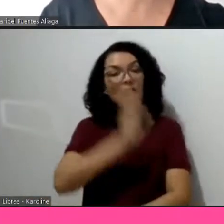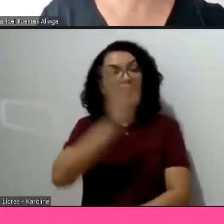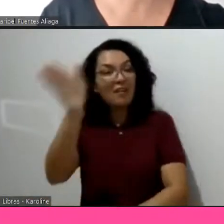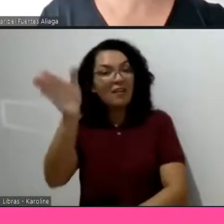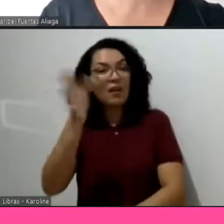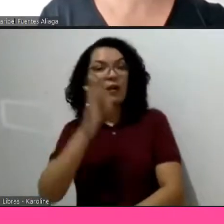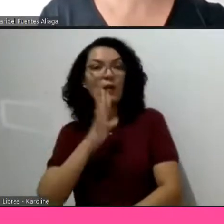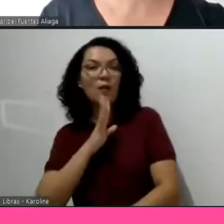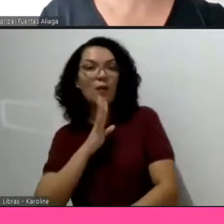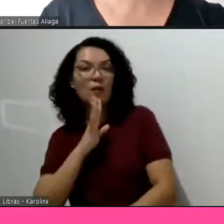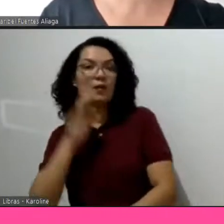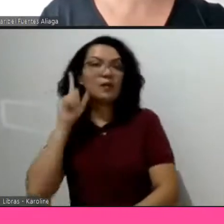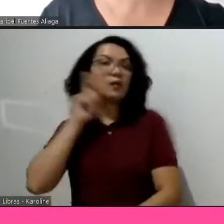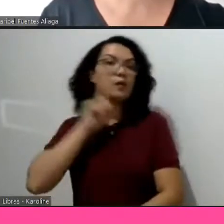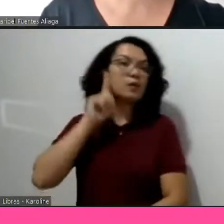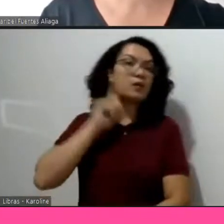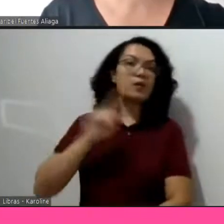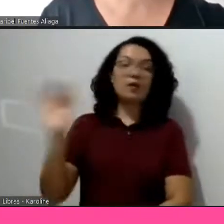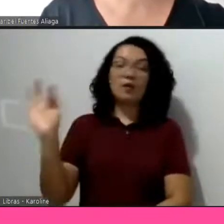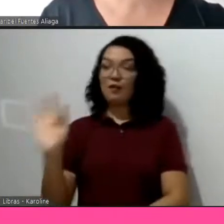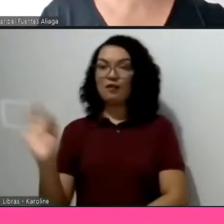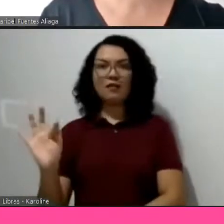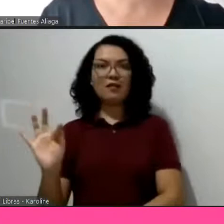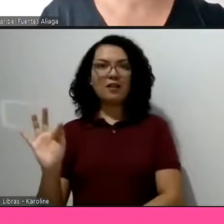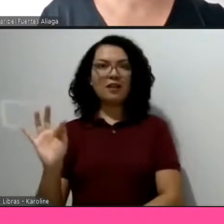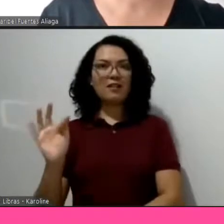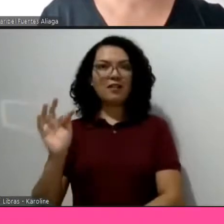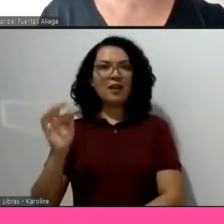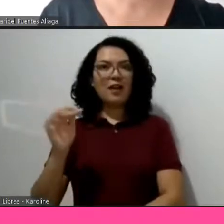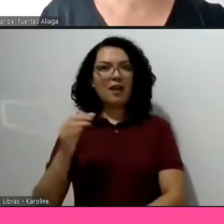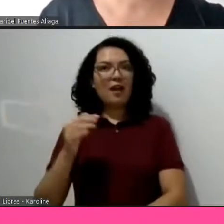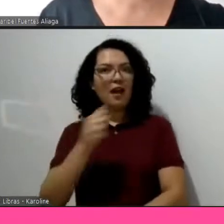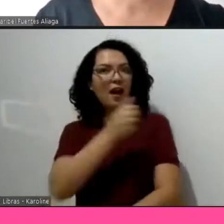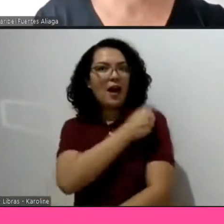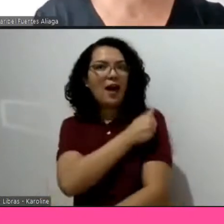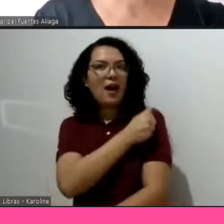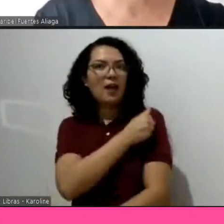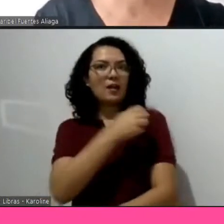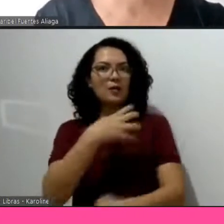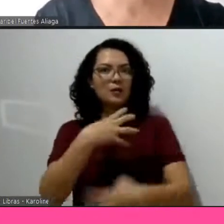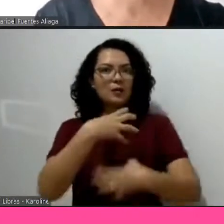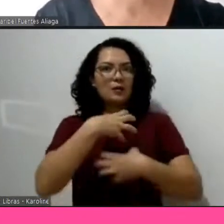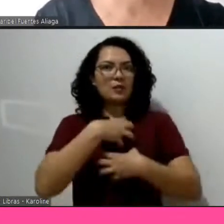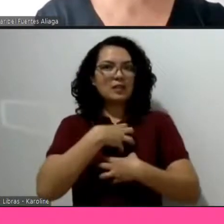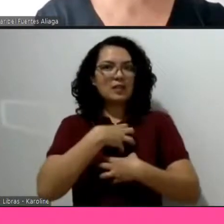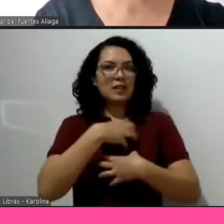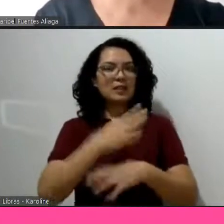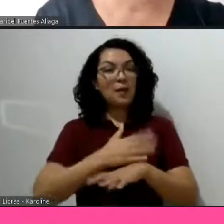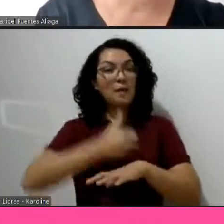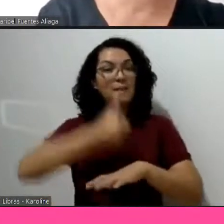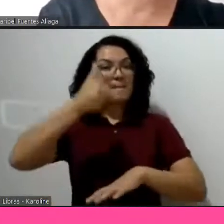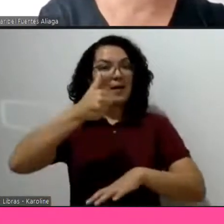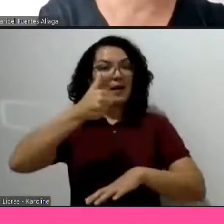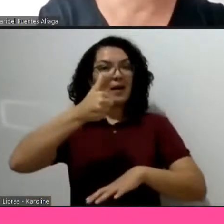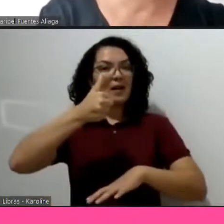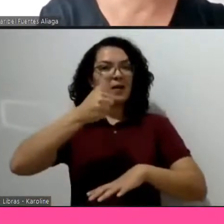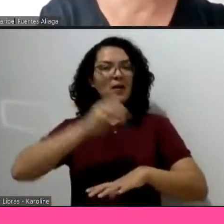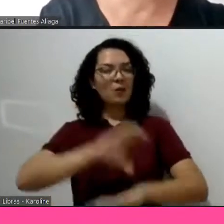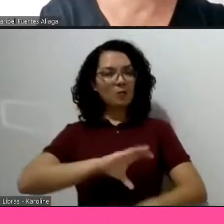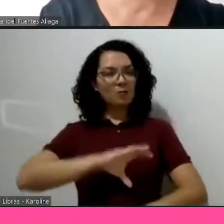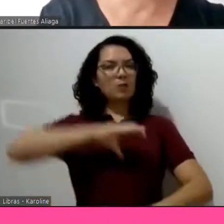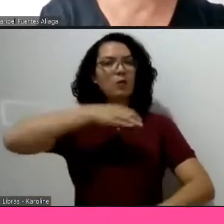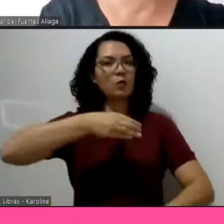crítica muito mais forte e eu acho que eles conseguem contextualizar, ok, essa teoria é muito boa, ela tem coisas muito